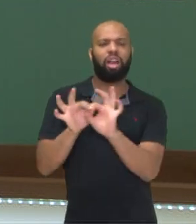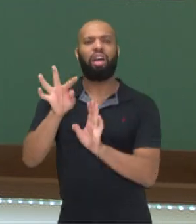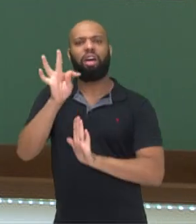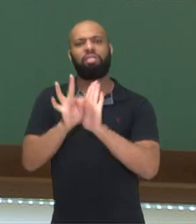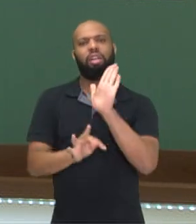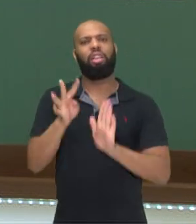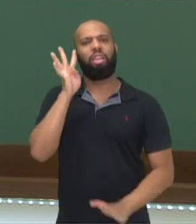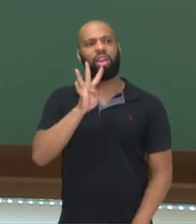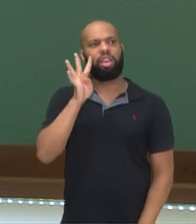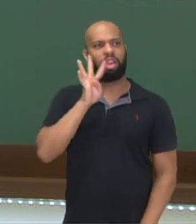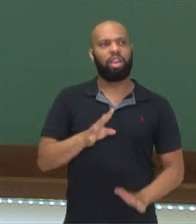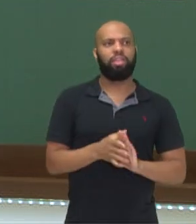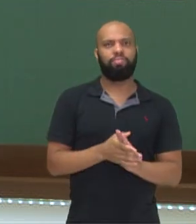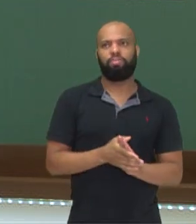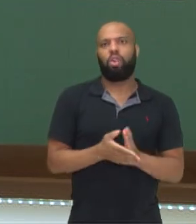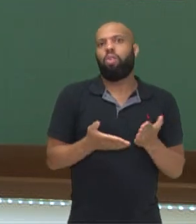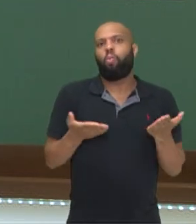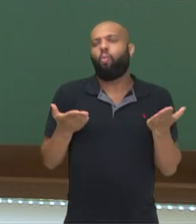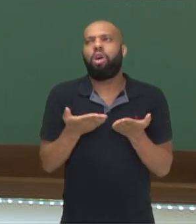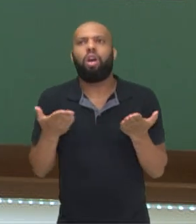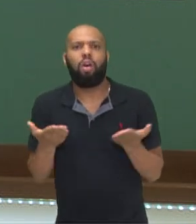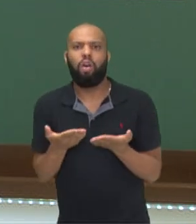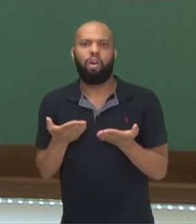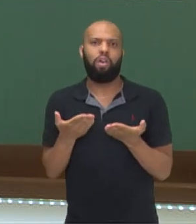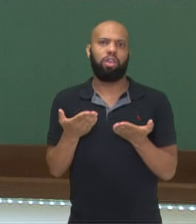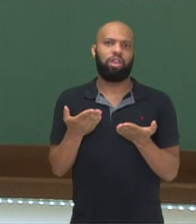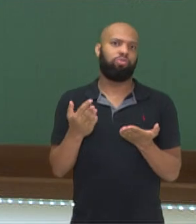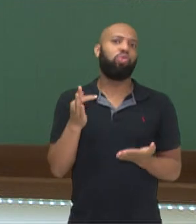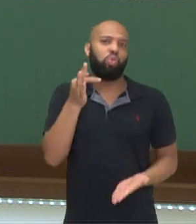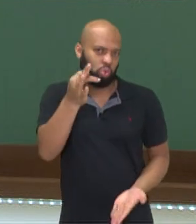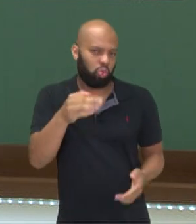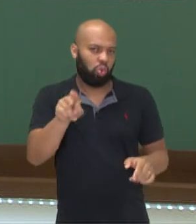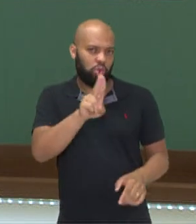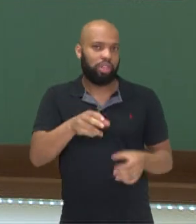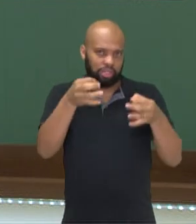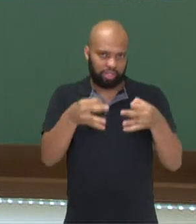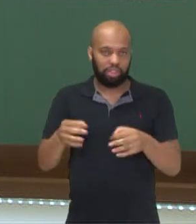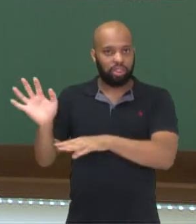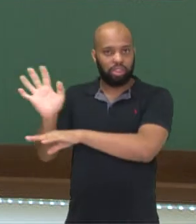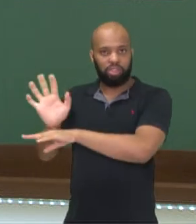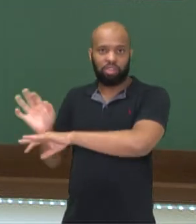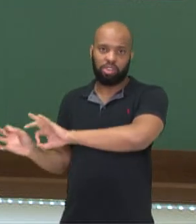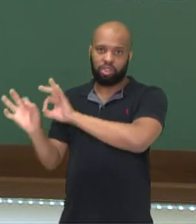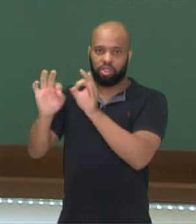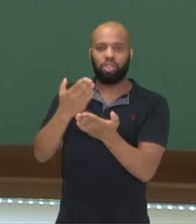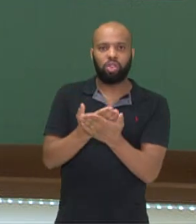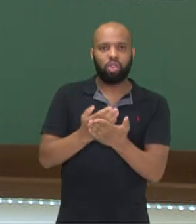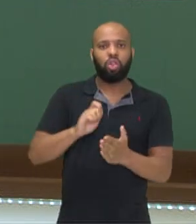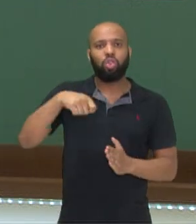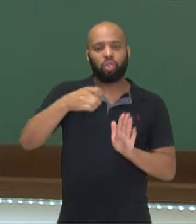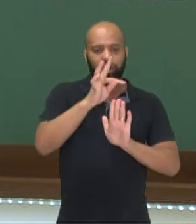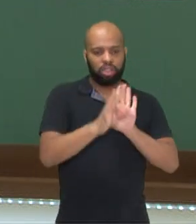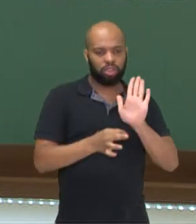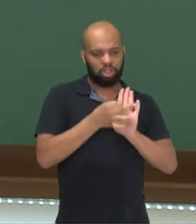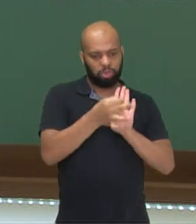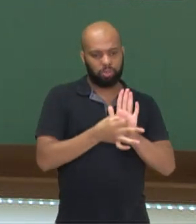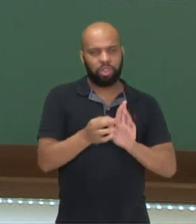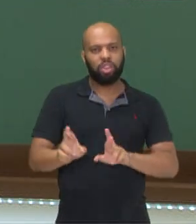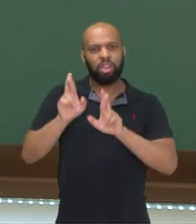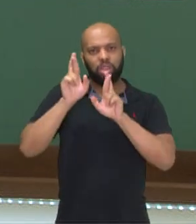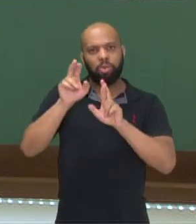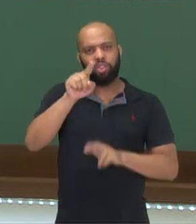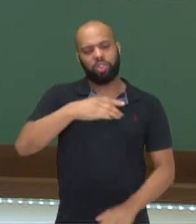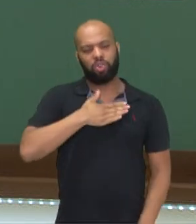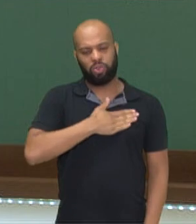ultimamente, atualmente, tá? Então, nesse vídeo, nós falamos sobre artigo. Espero que vocês